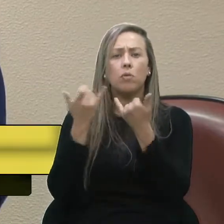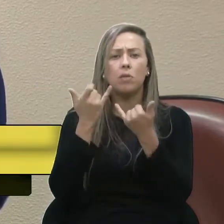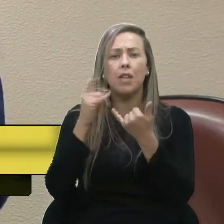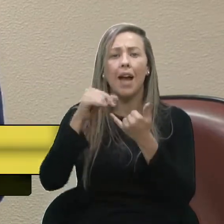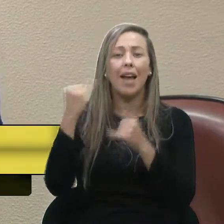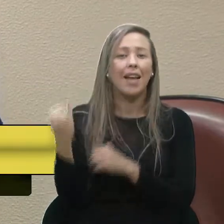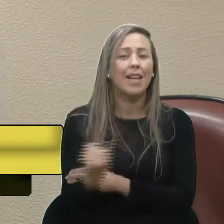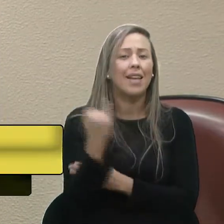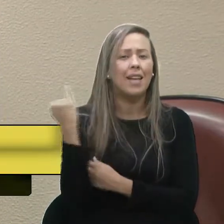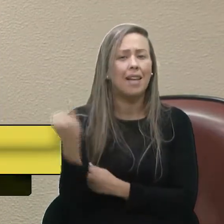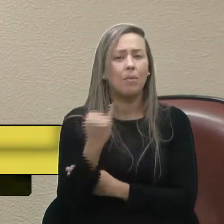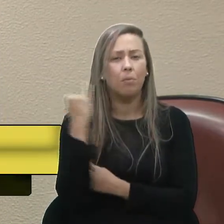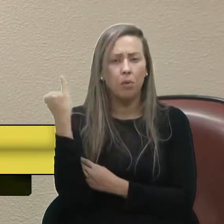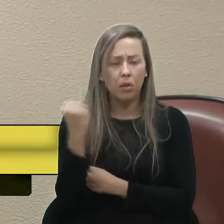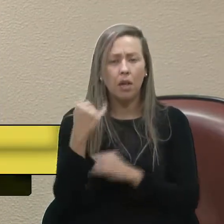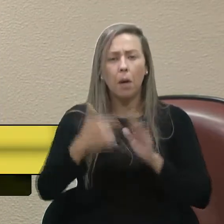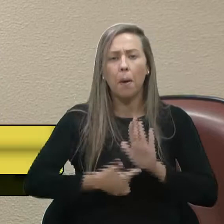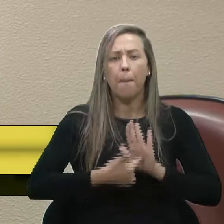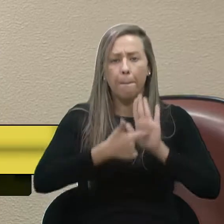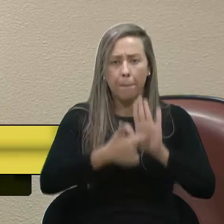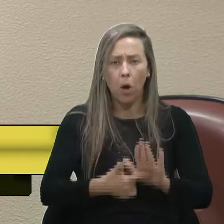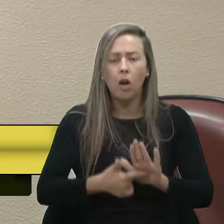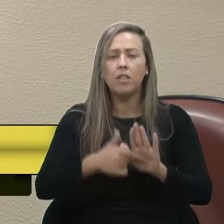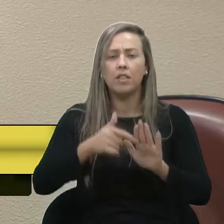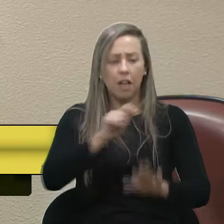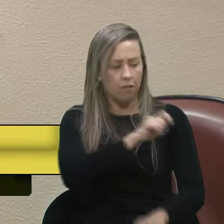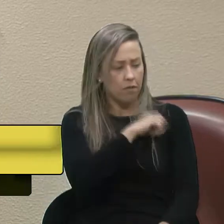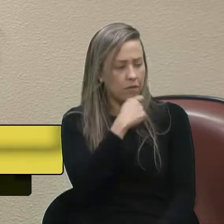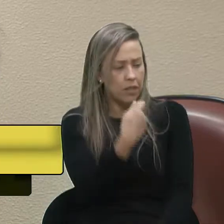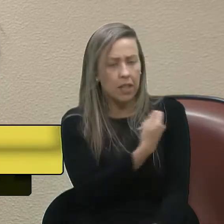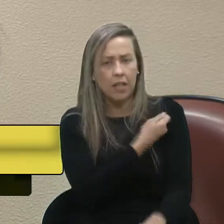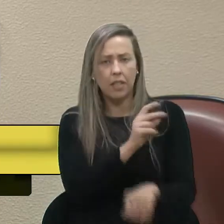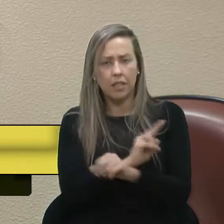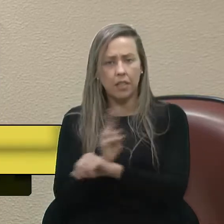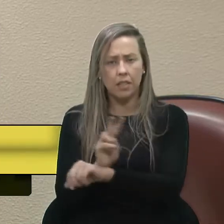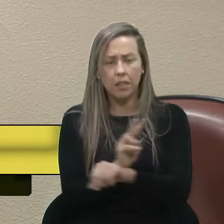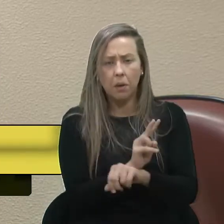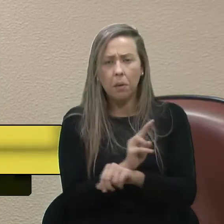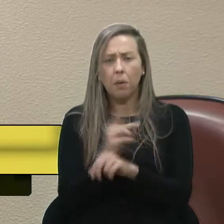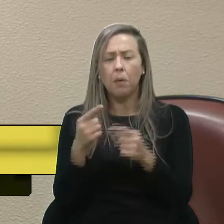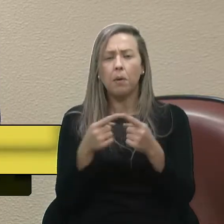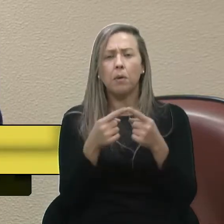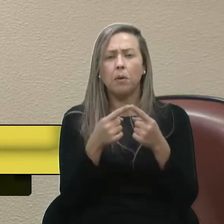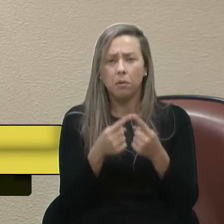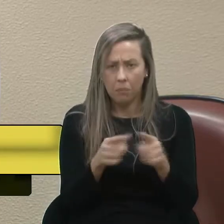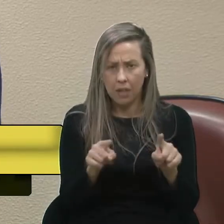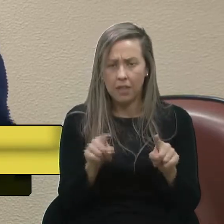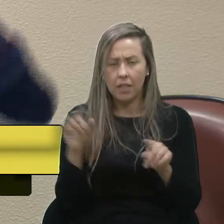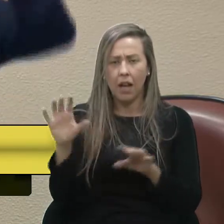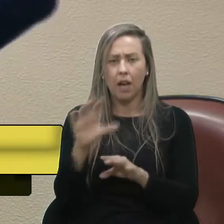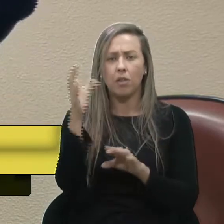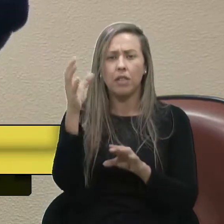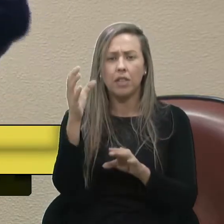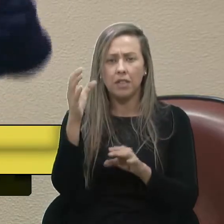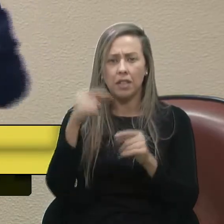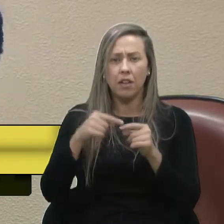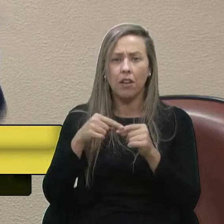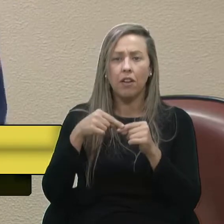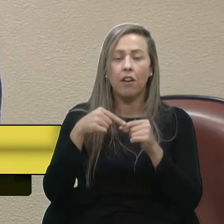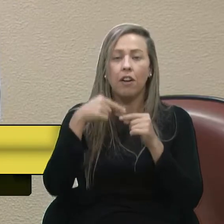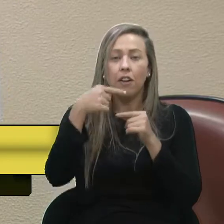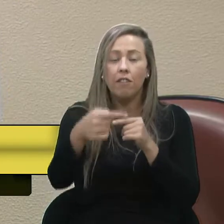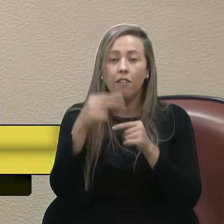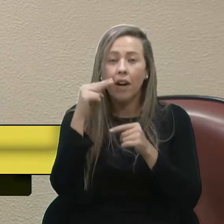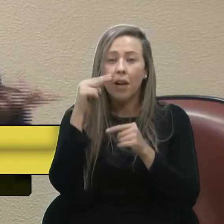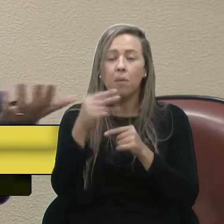importantíssimo, que mostra o nosso poder de fiscalização, mas eu acho que ele deve ocorrer, a gente vai até lá para fazer